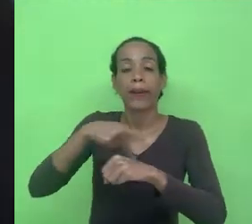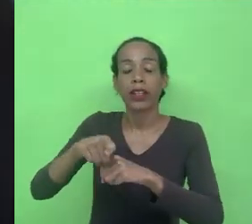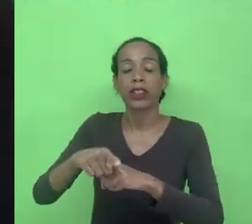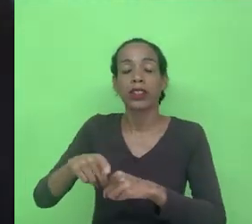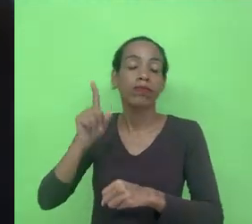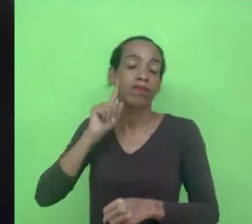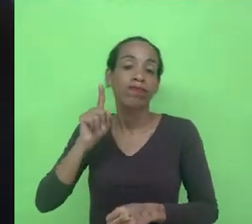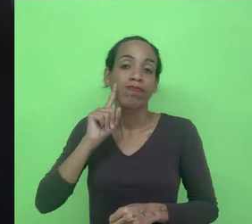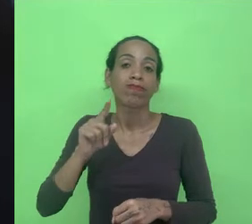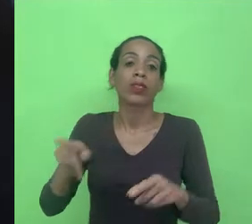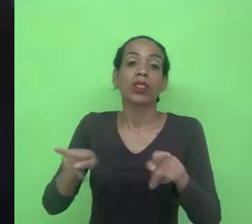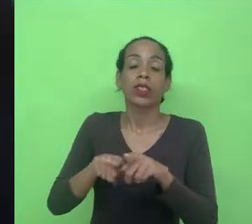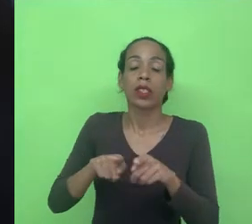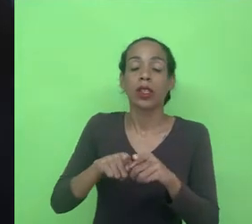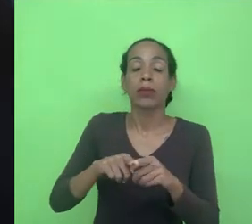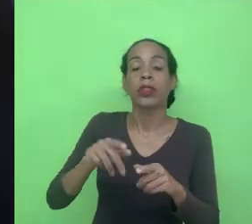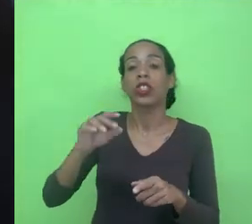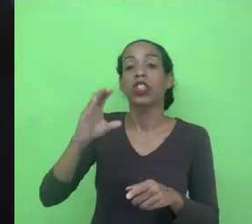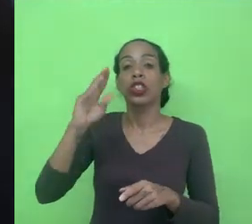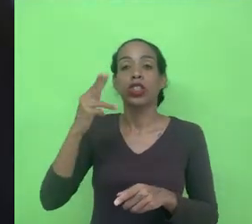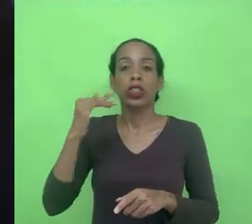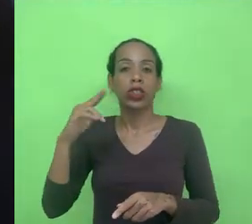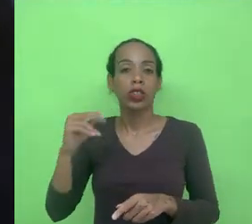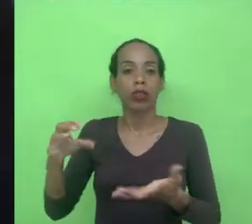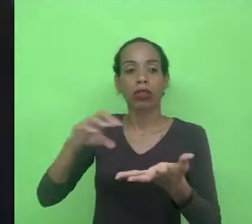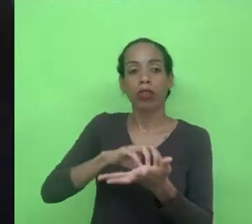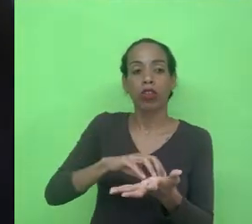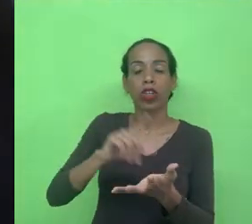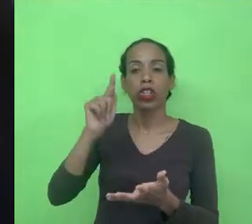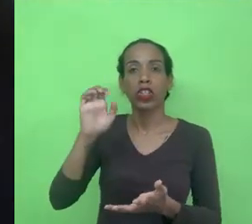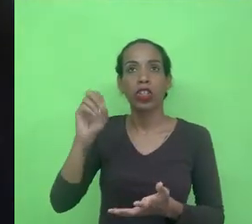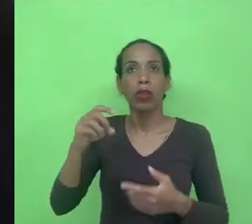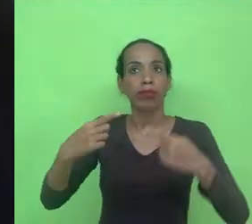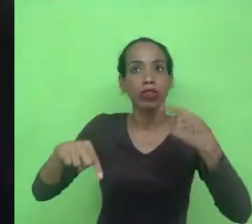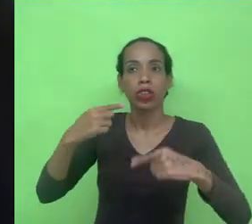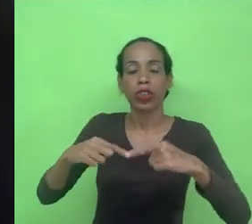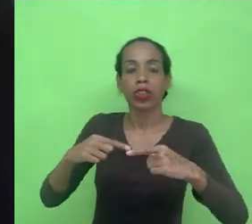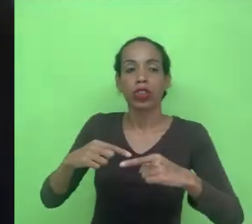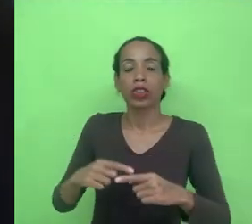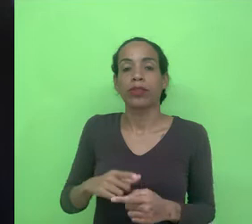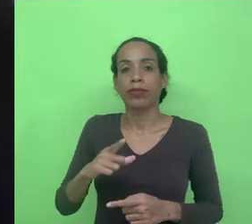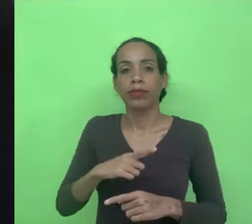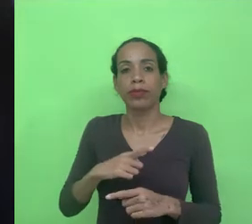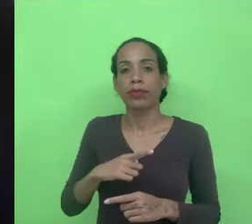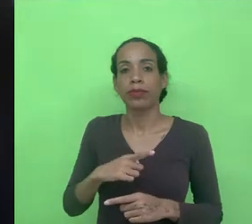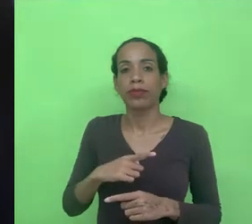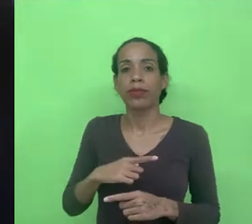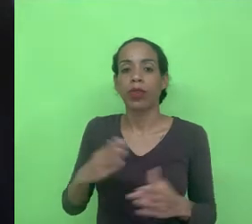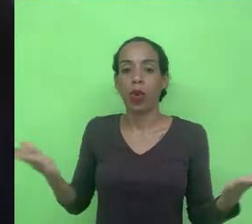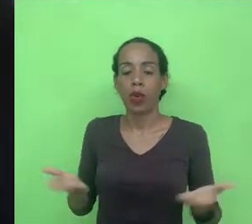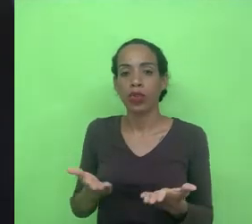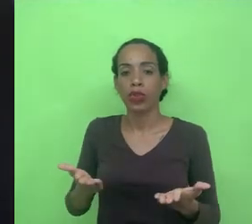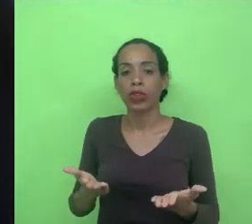livro The Platform Society eles colocam o termo geopolítica das plataformas então as plataformas hoje eles são atores